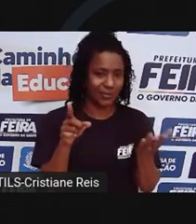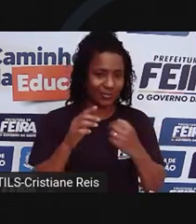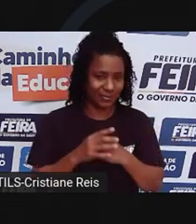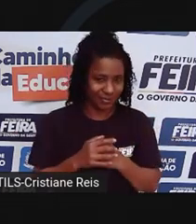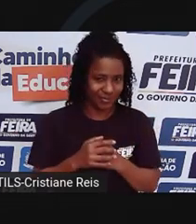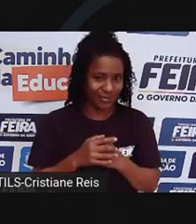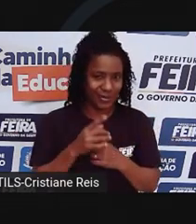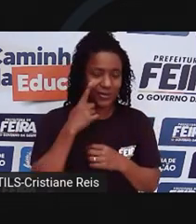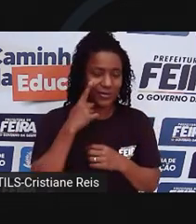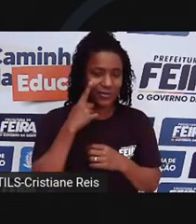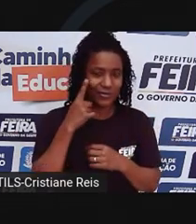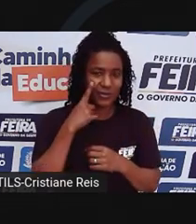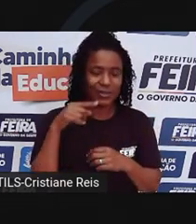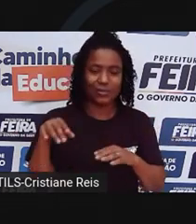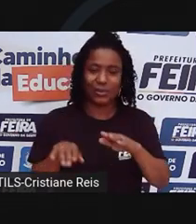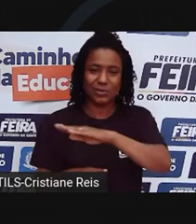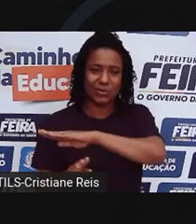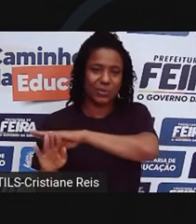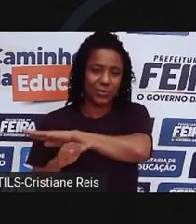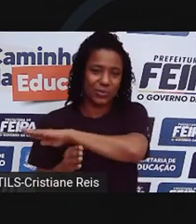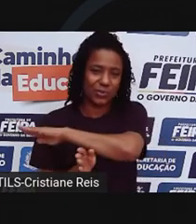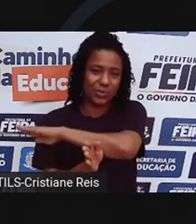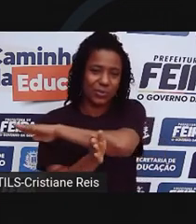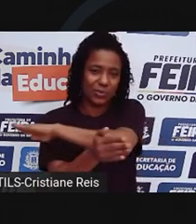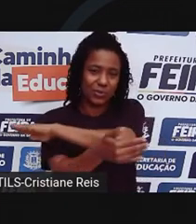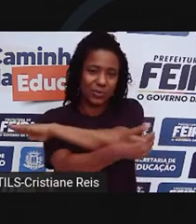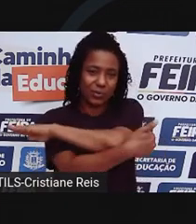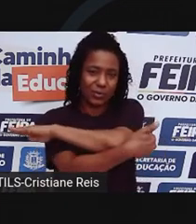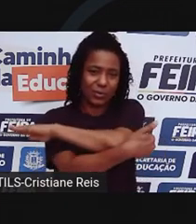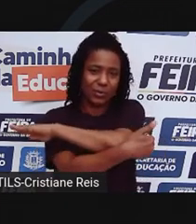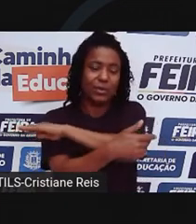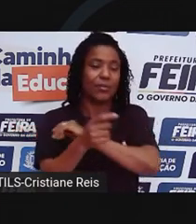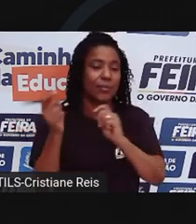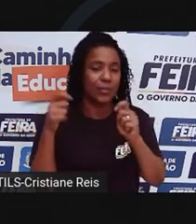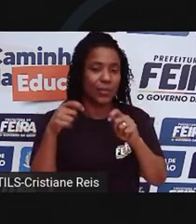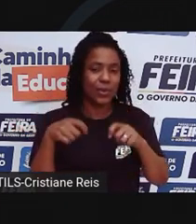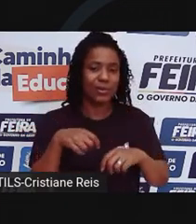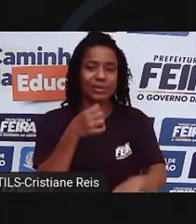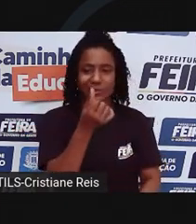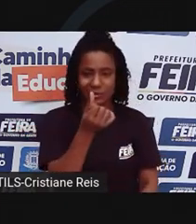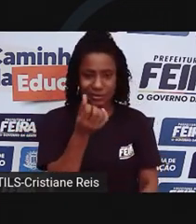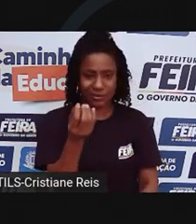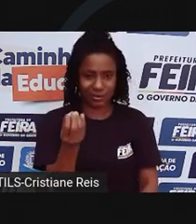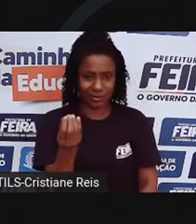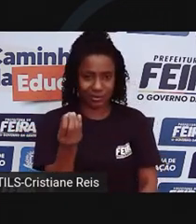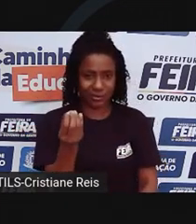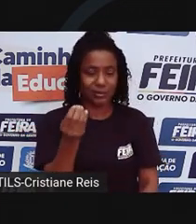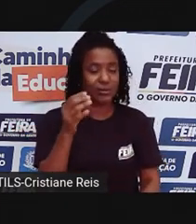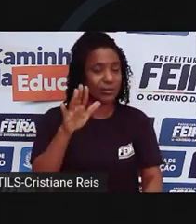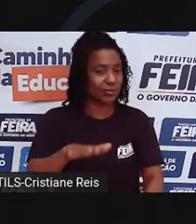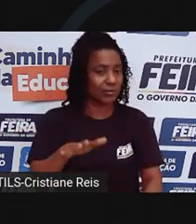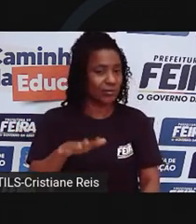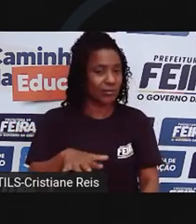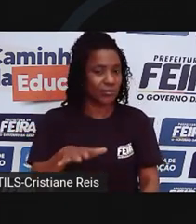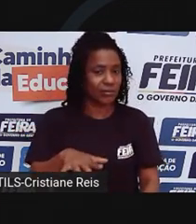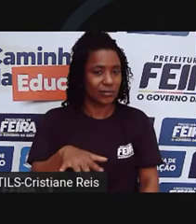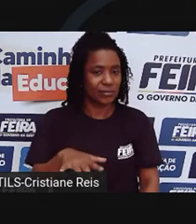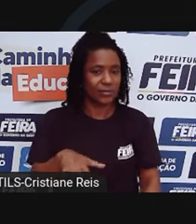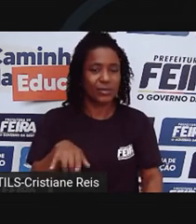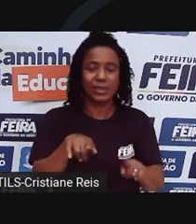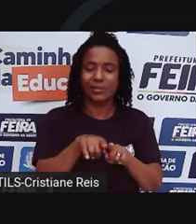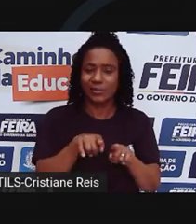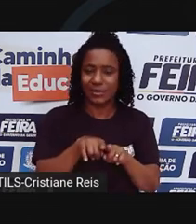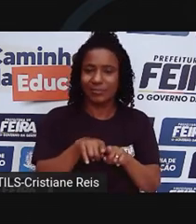velocidade máxima geralmente é diminuída. O mesmo ocorre na cidade, perto de uma escola, onde